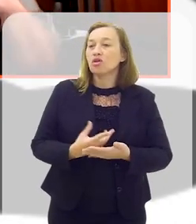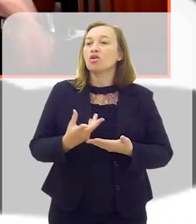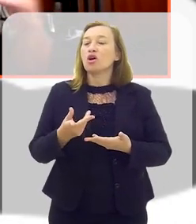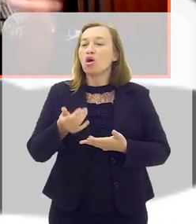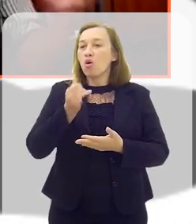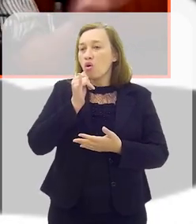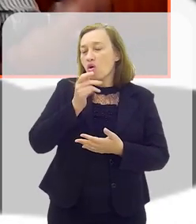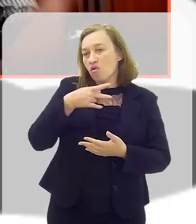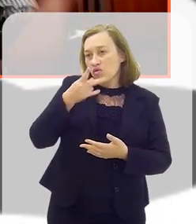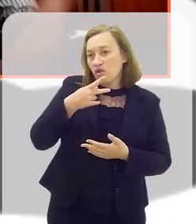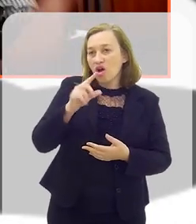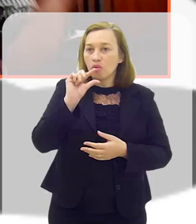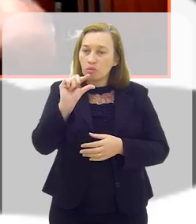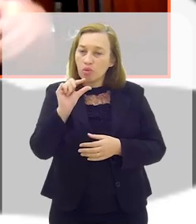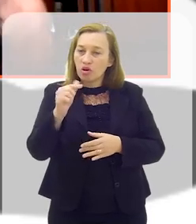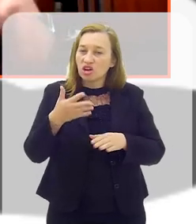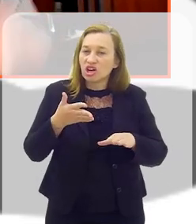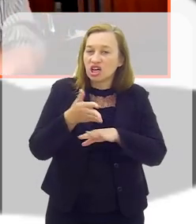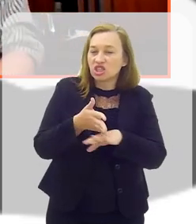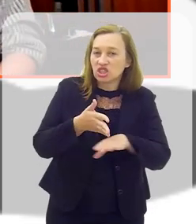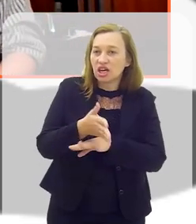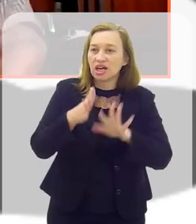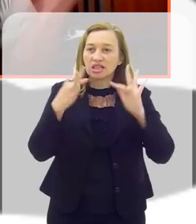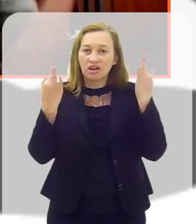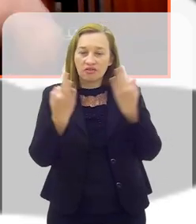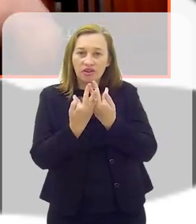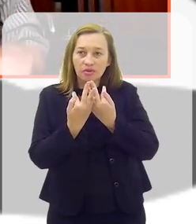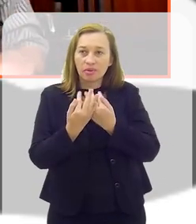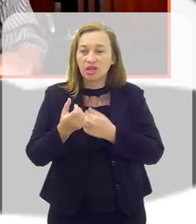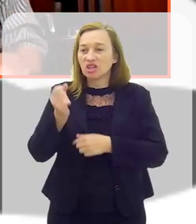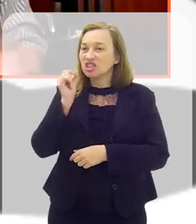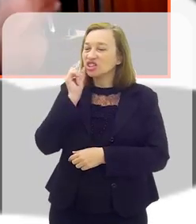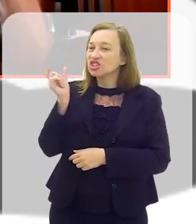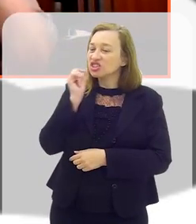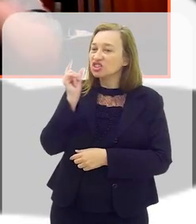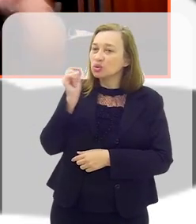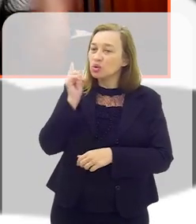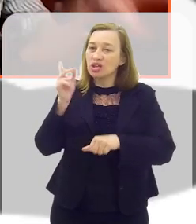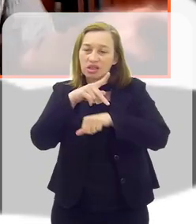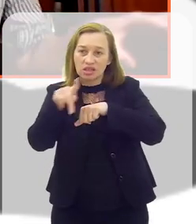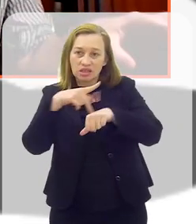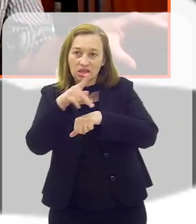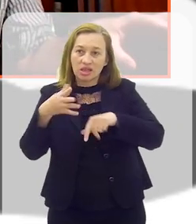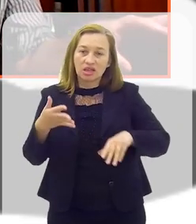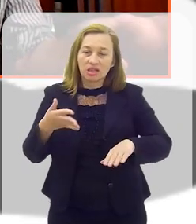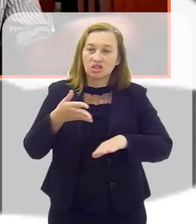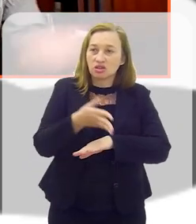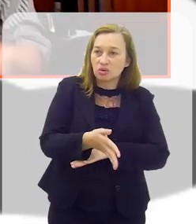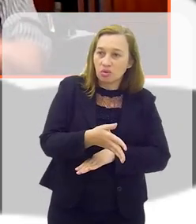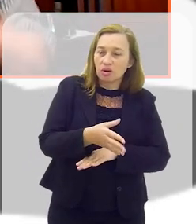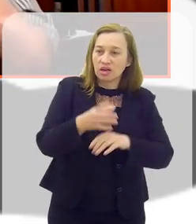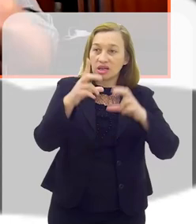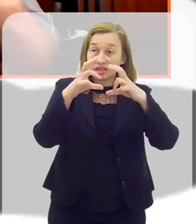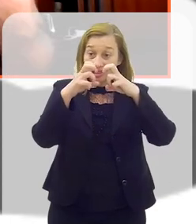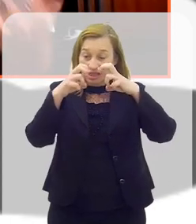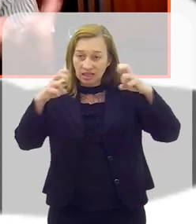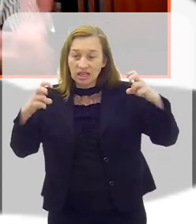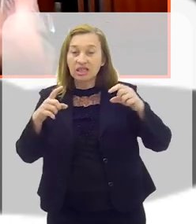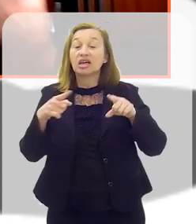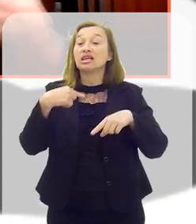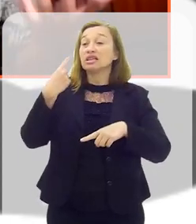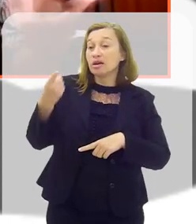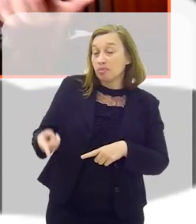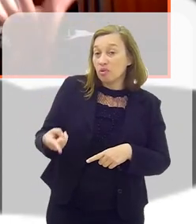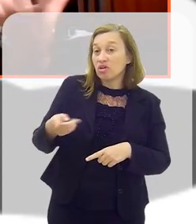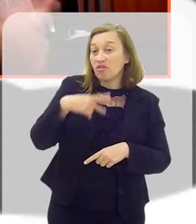conto um pouquinho a chegada da nossa família, que veio da Suíça e que se instalou em Santa Catarina. Depois eu falo um